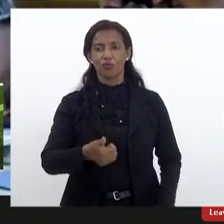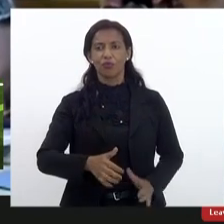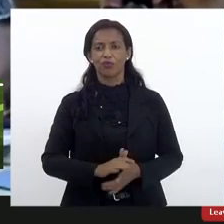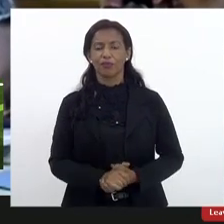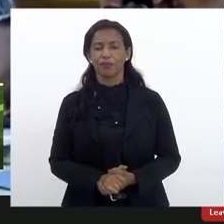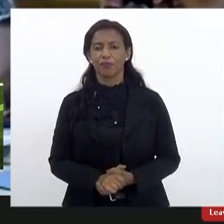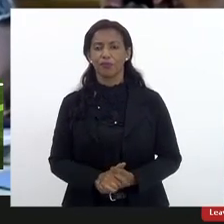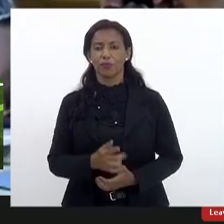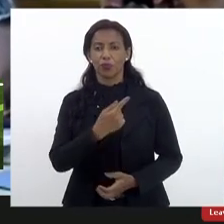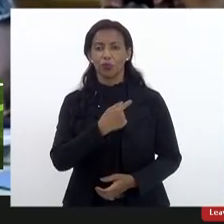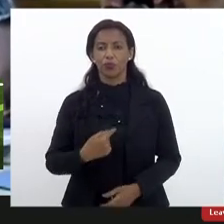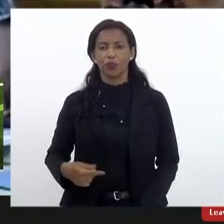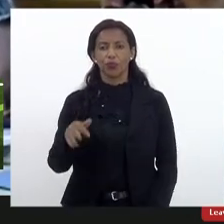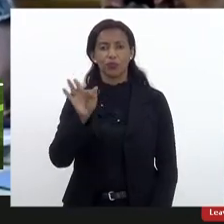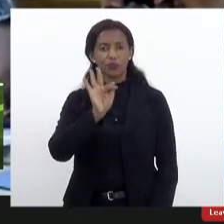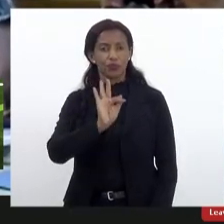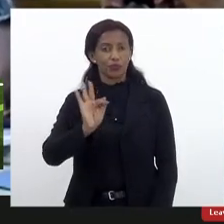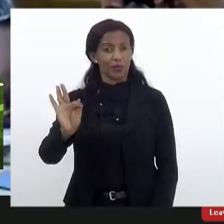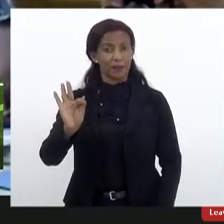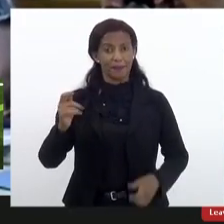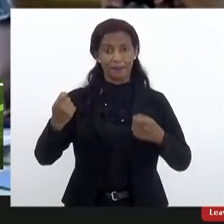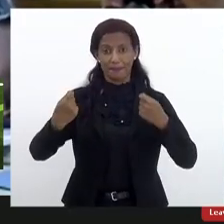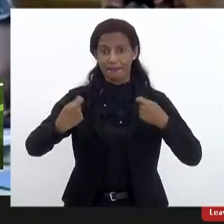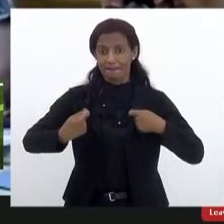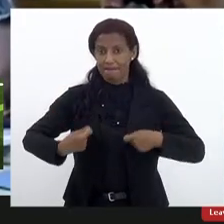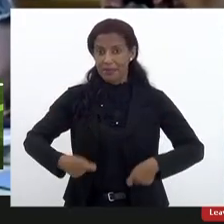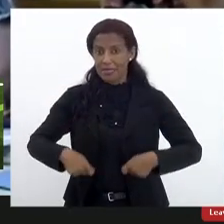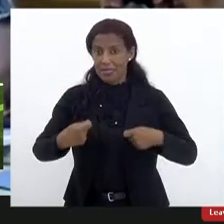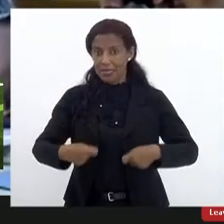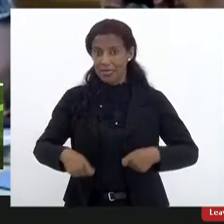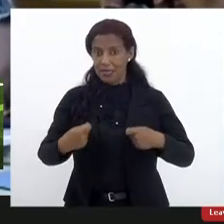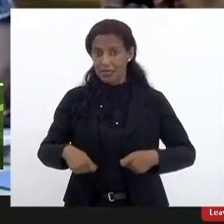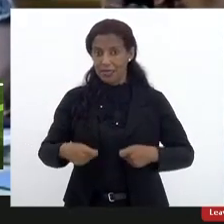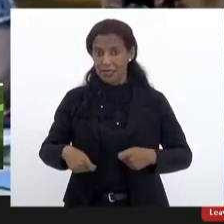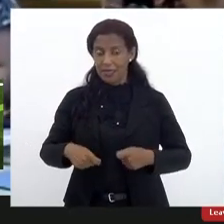né, do governo federal, que a gente precisa homologar